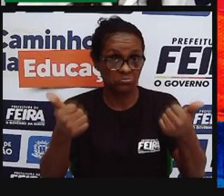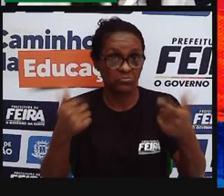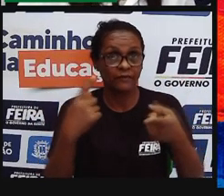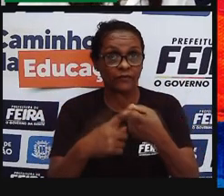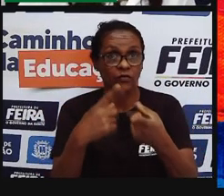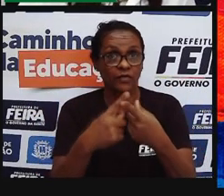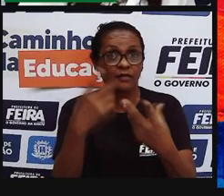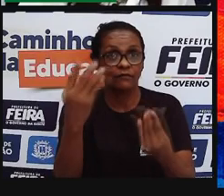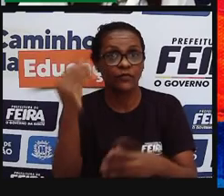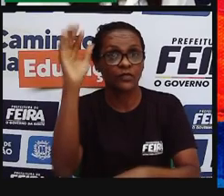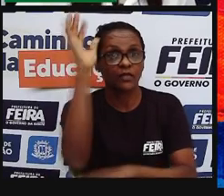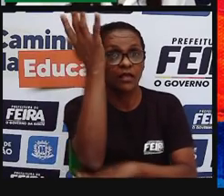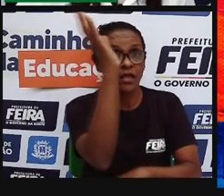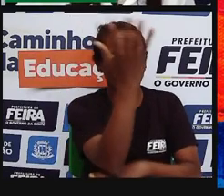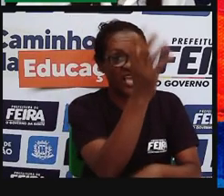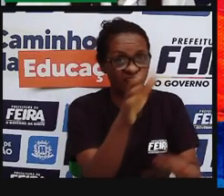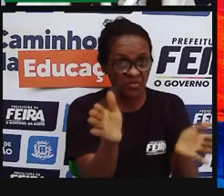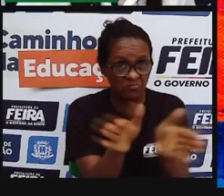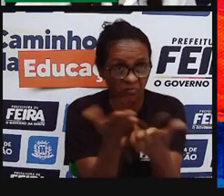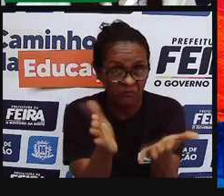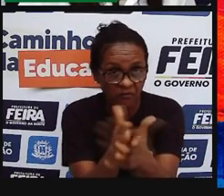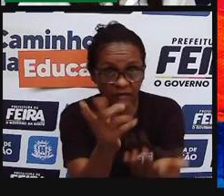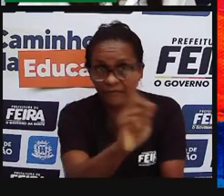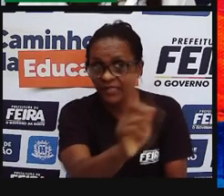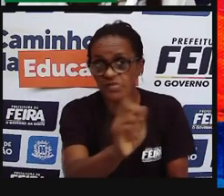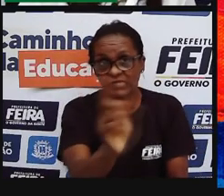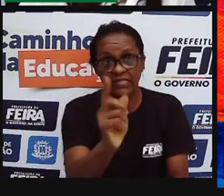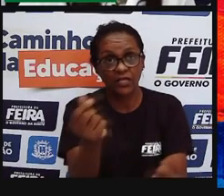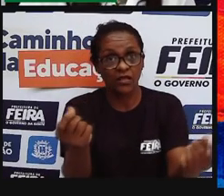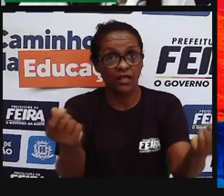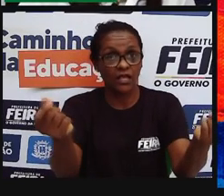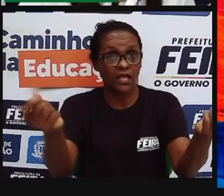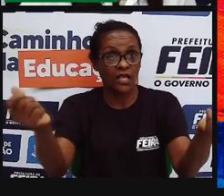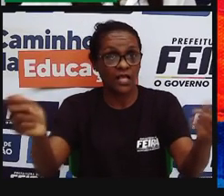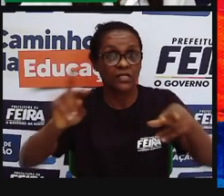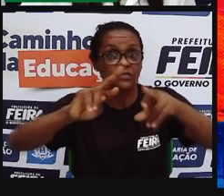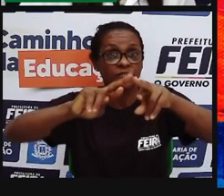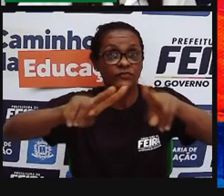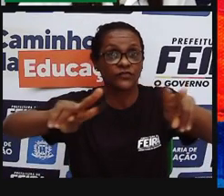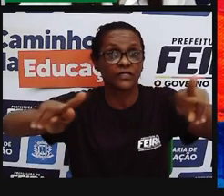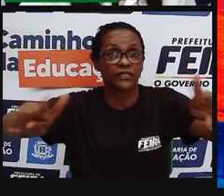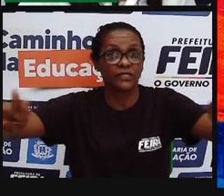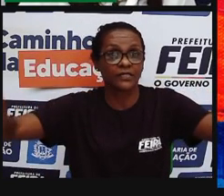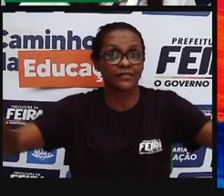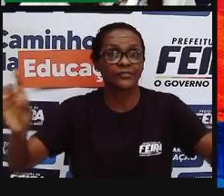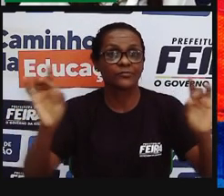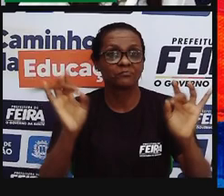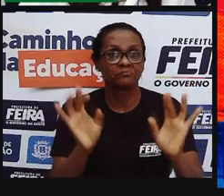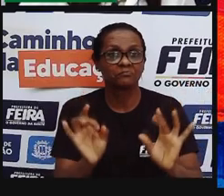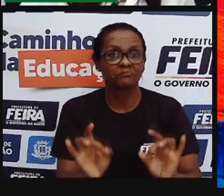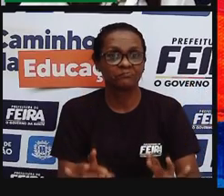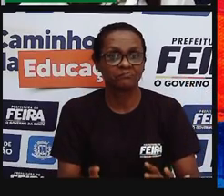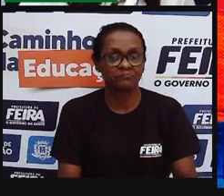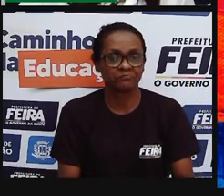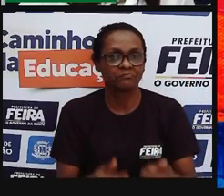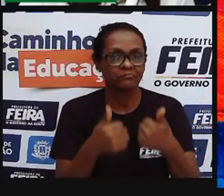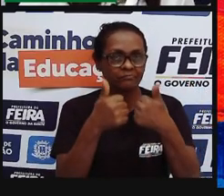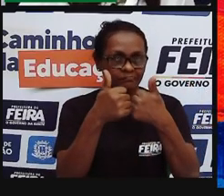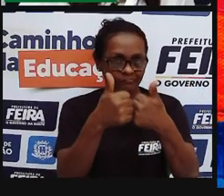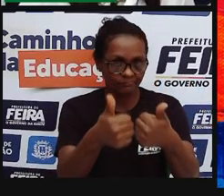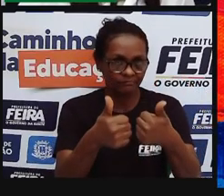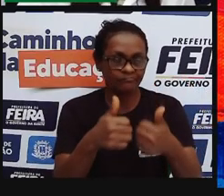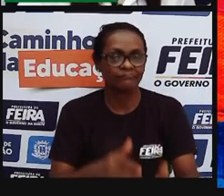como um bioma pobre, como um bioma que não tem diversidade, que não tem as suas características e a sua